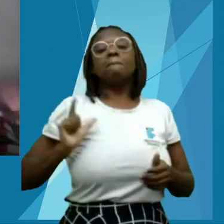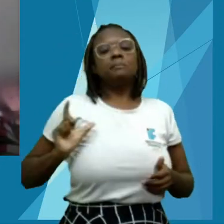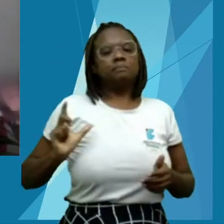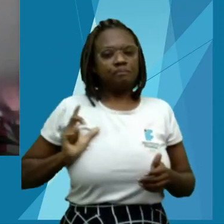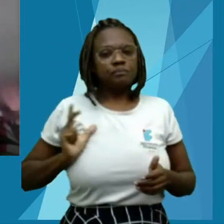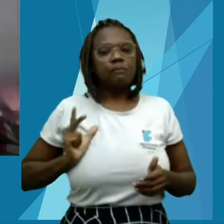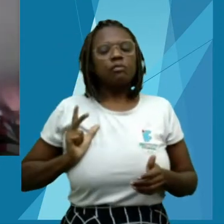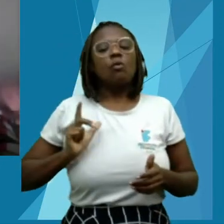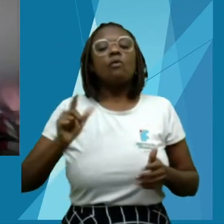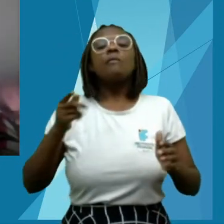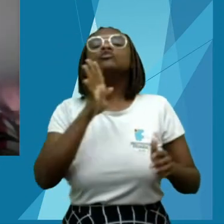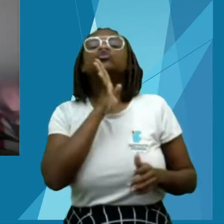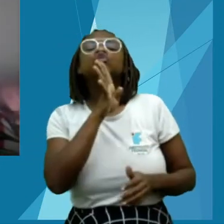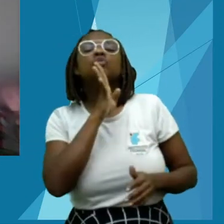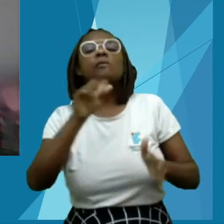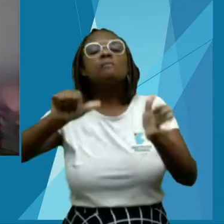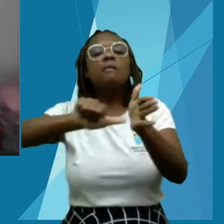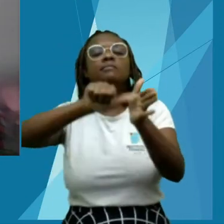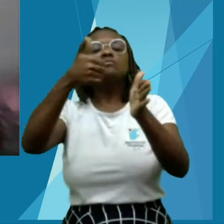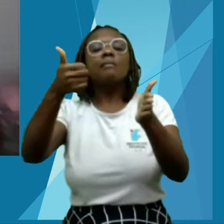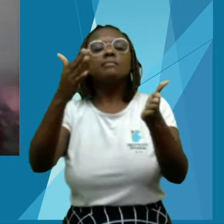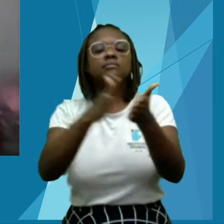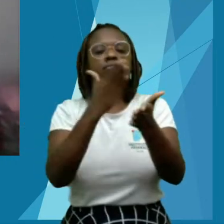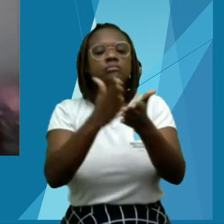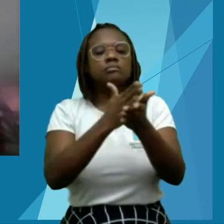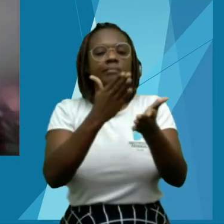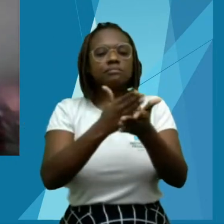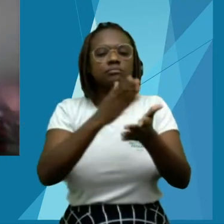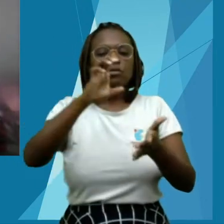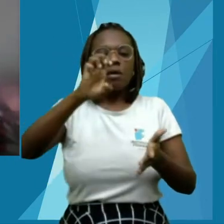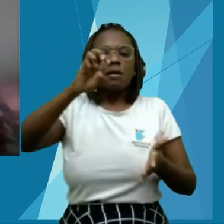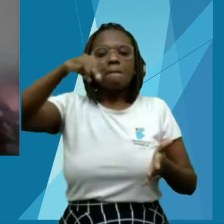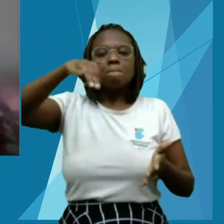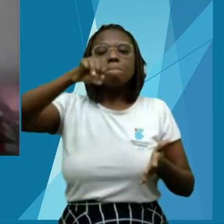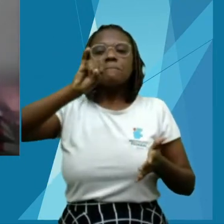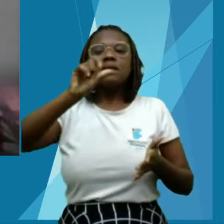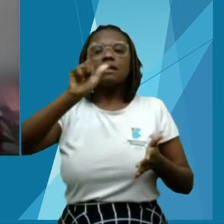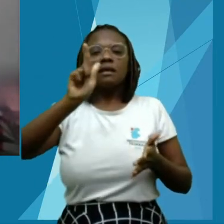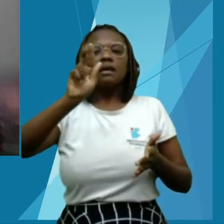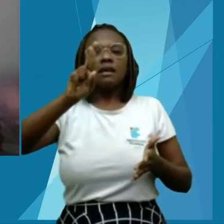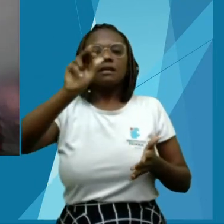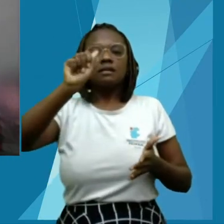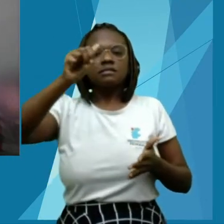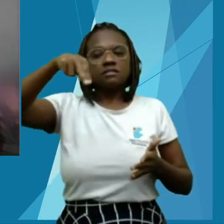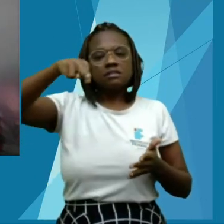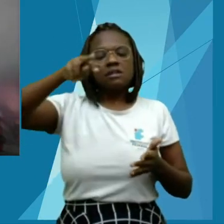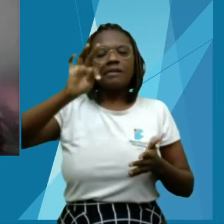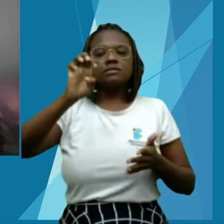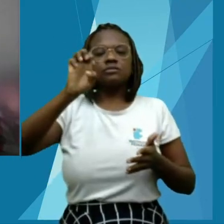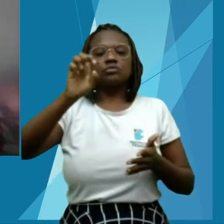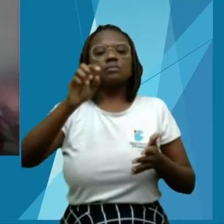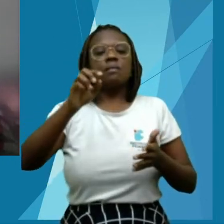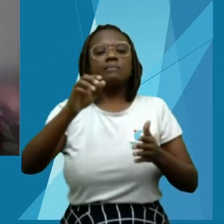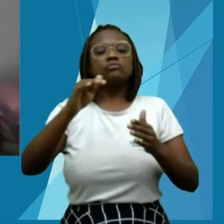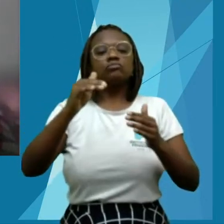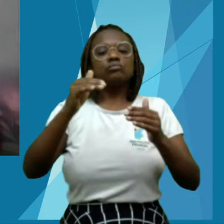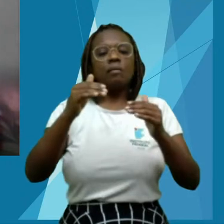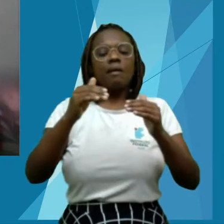o primeiro livro. É o Imigrantes Haitianos no Brasil. Trajetórias e Perspectivas.